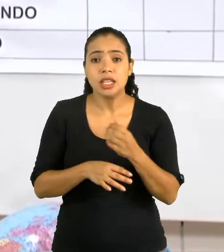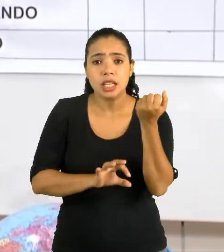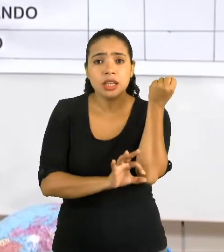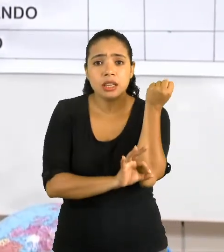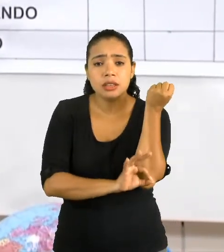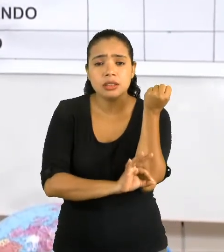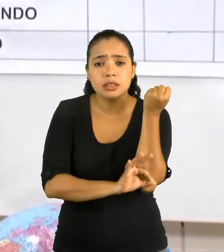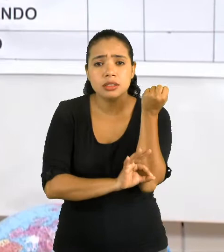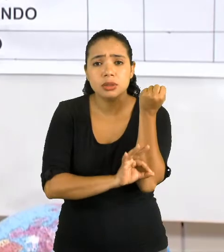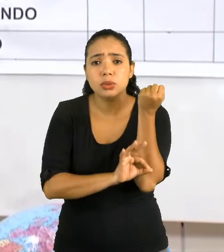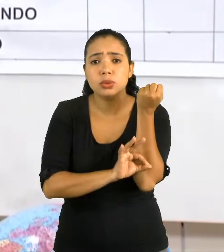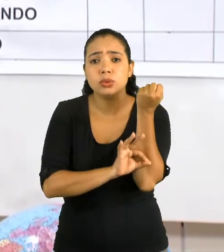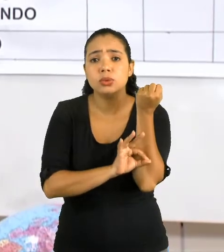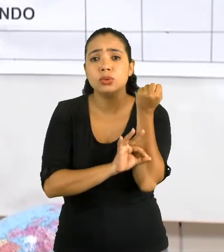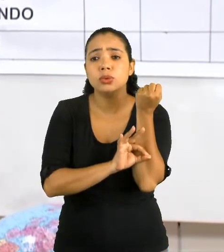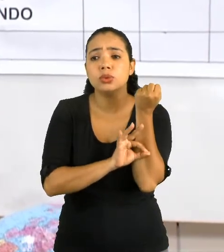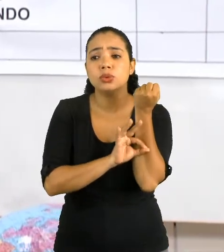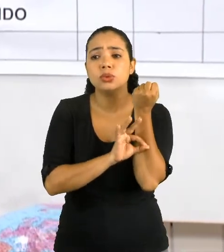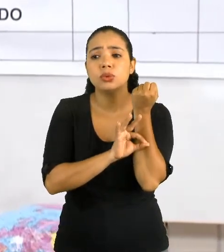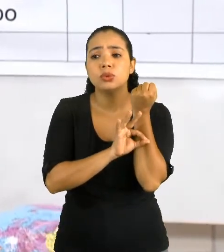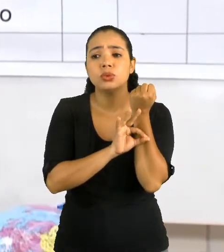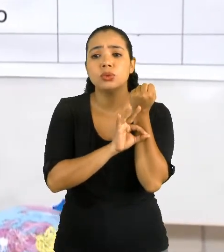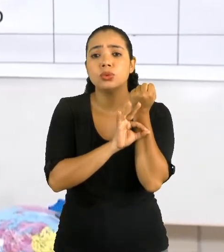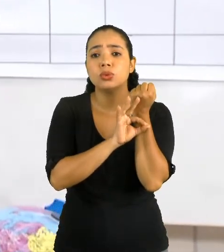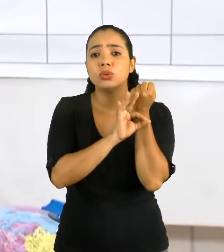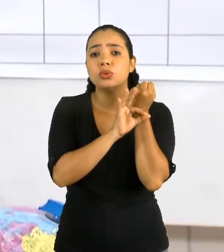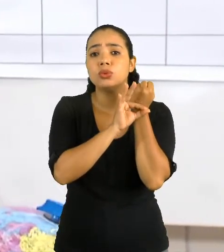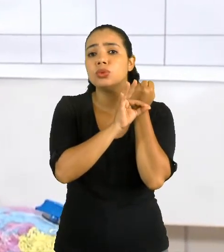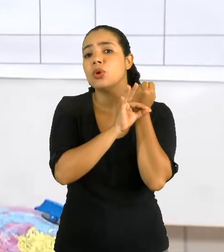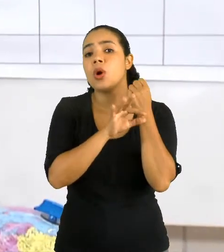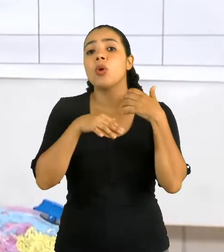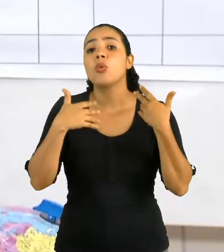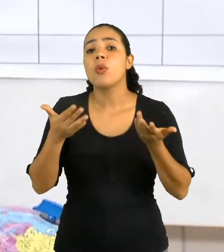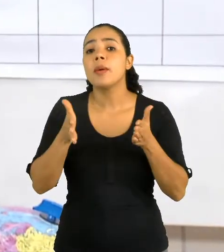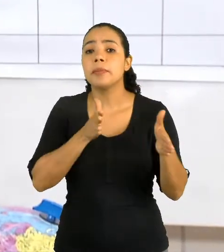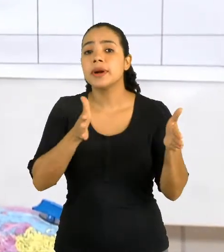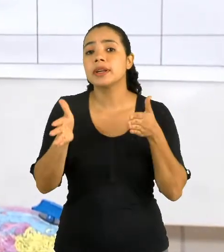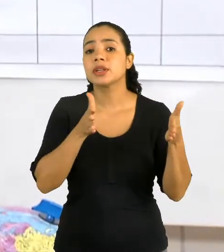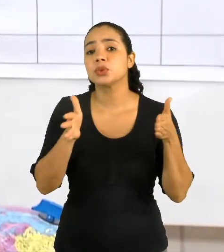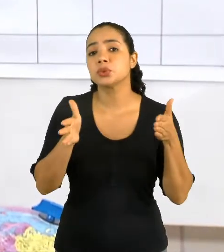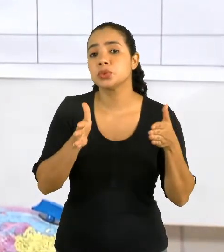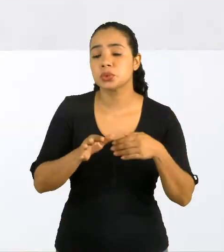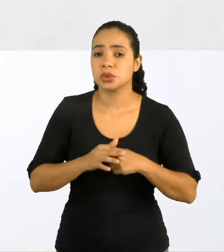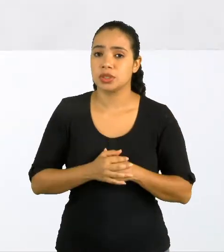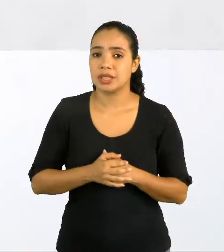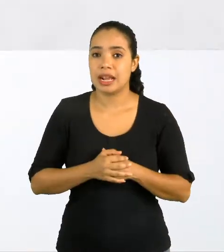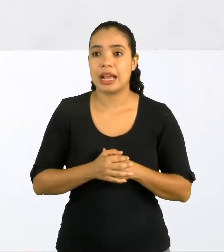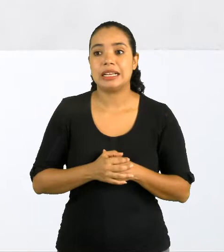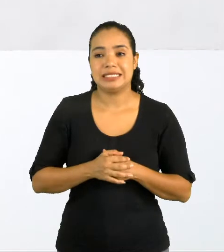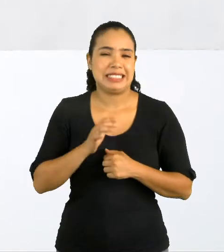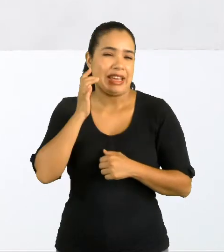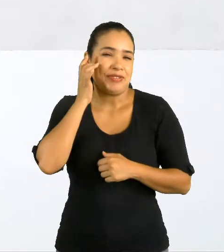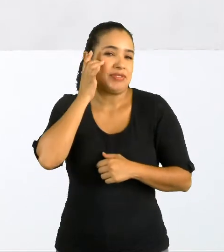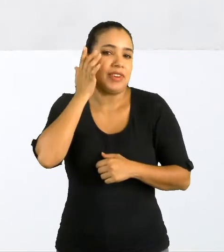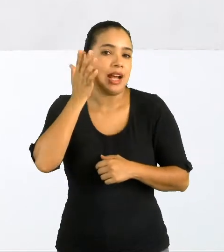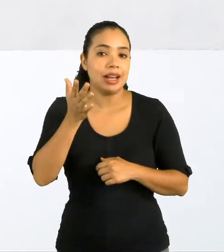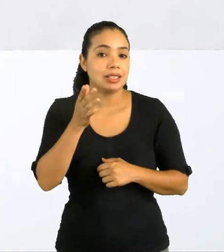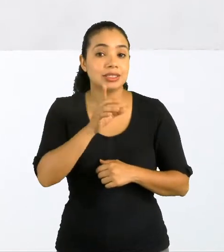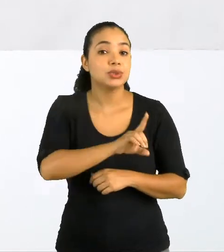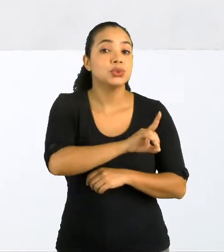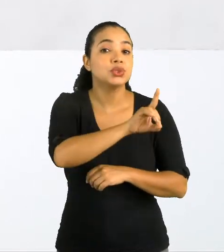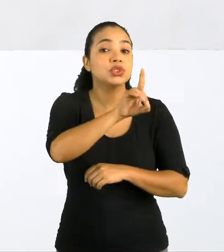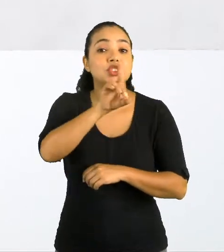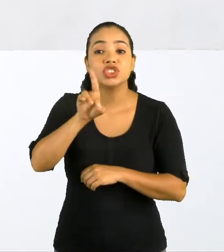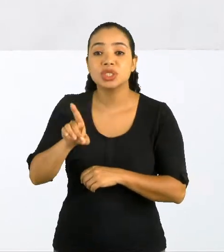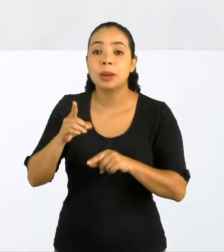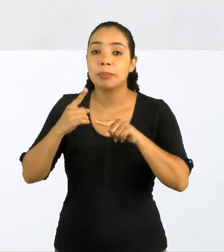aumento da temperatura? Em qual período? Ah, esta está fácil. É durante o dia,